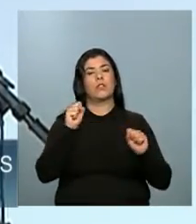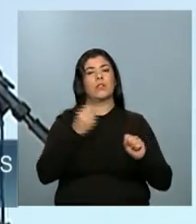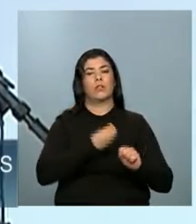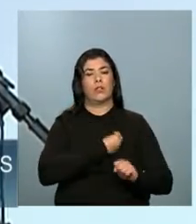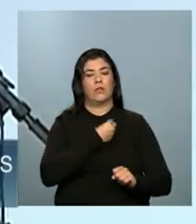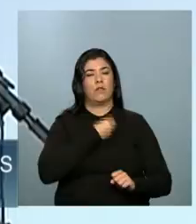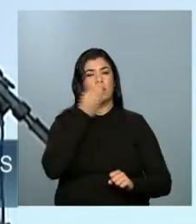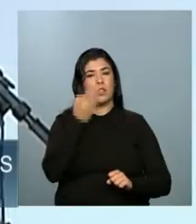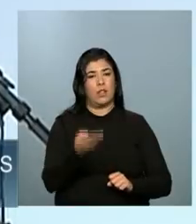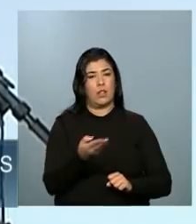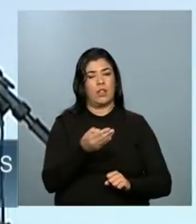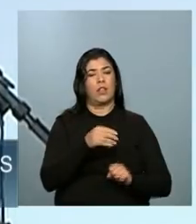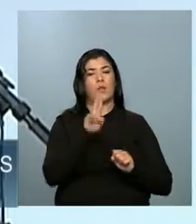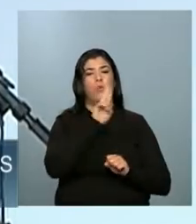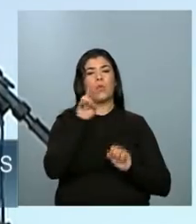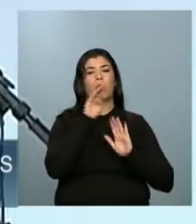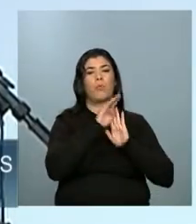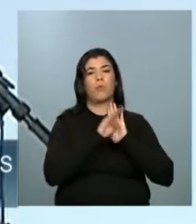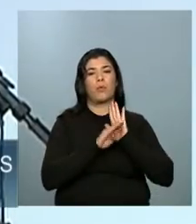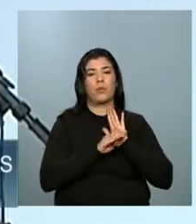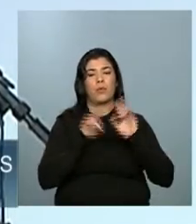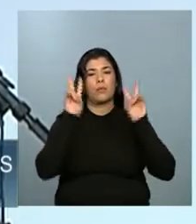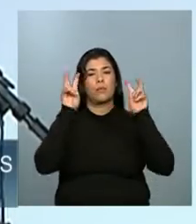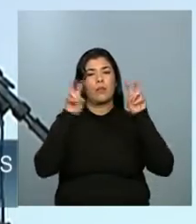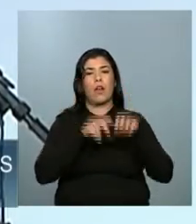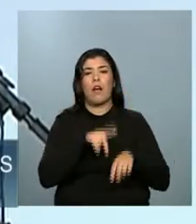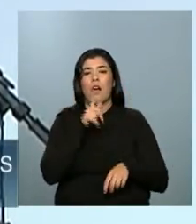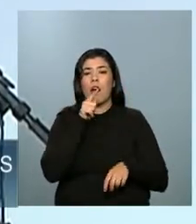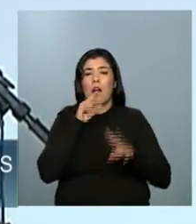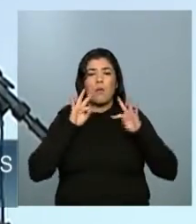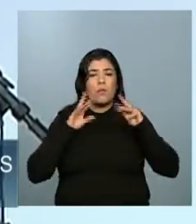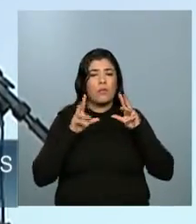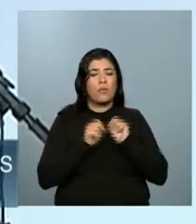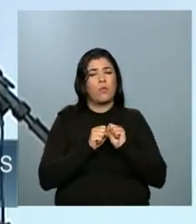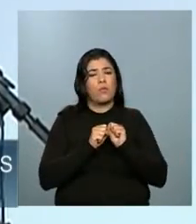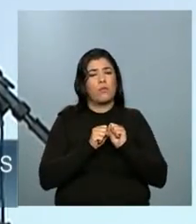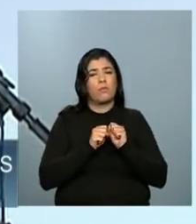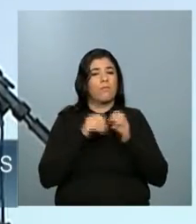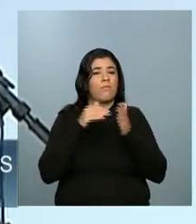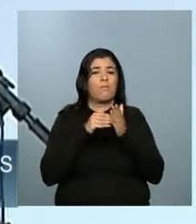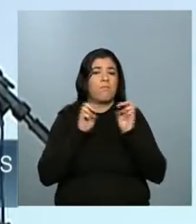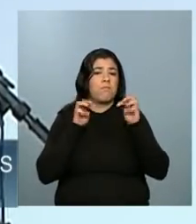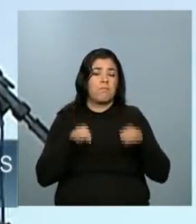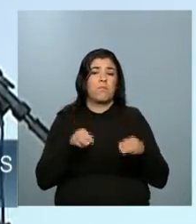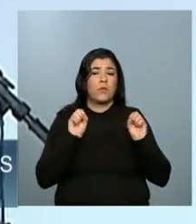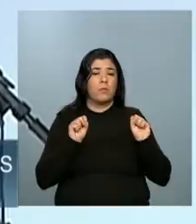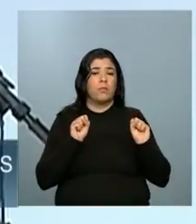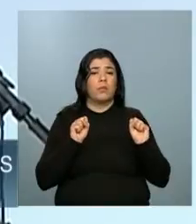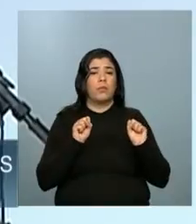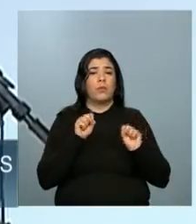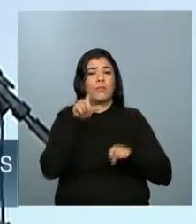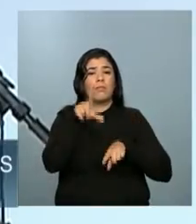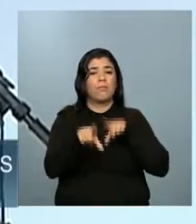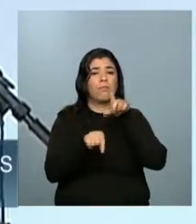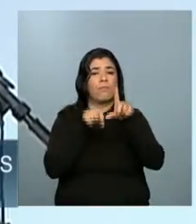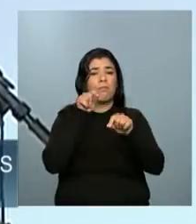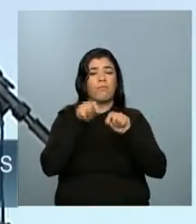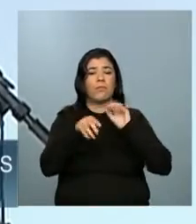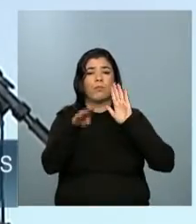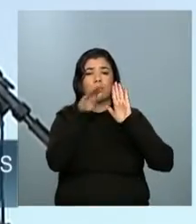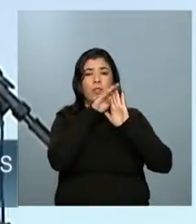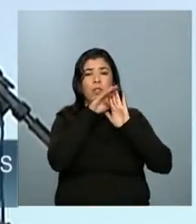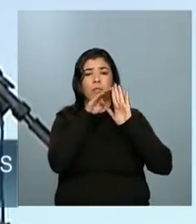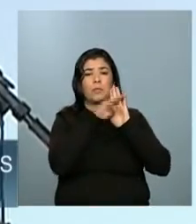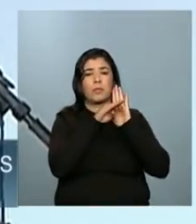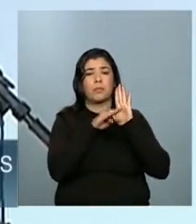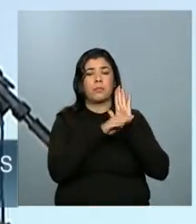federal, é o Água para Todos. Enfim, eu poderia ficar amanhã inteira mencionando os